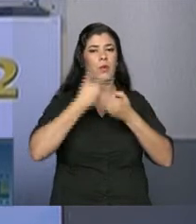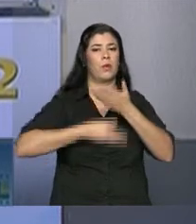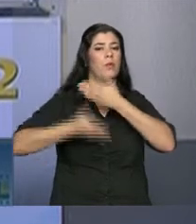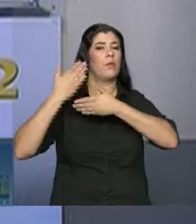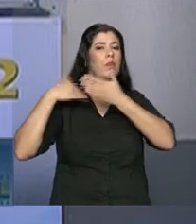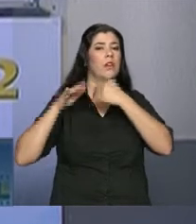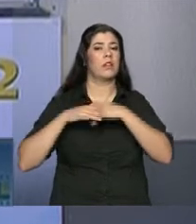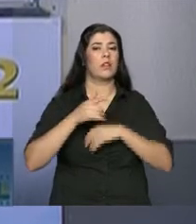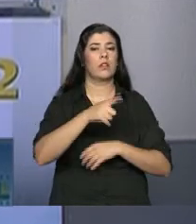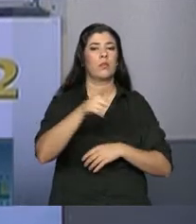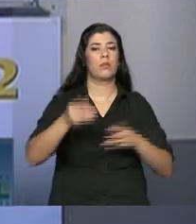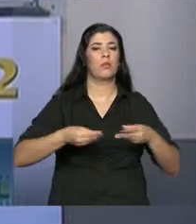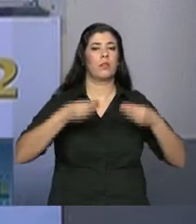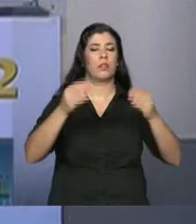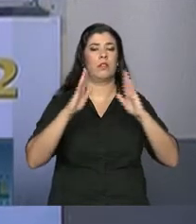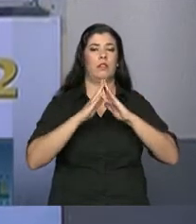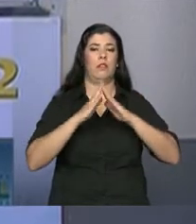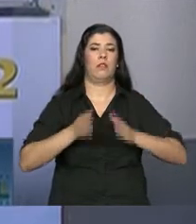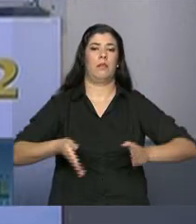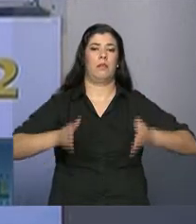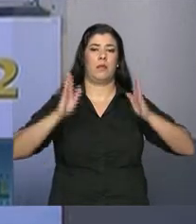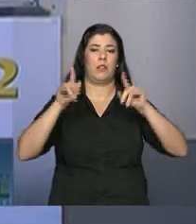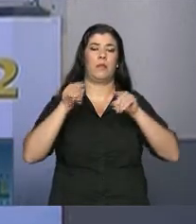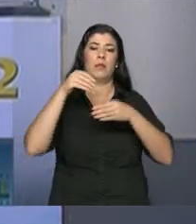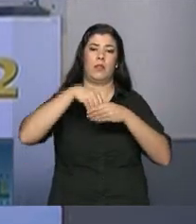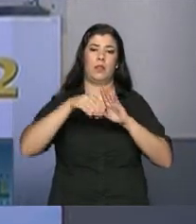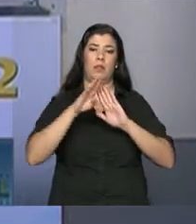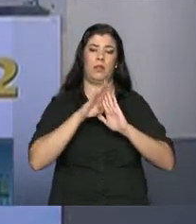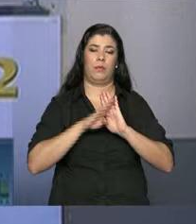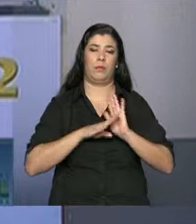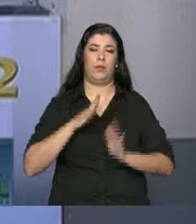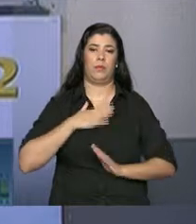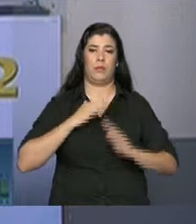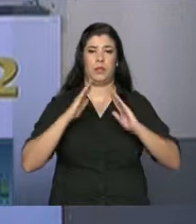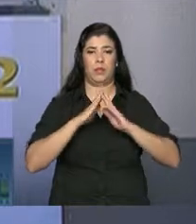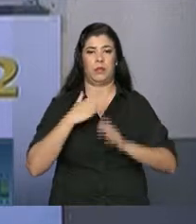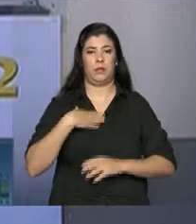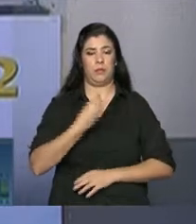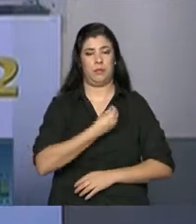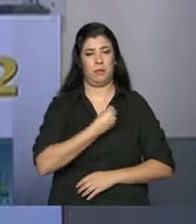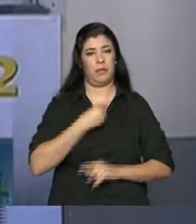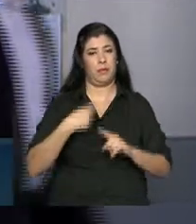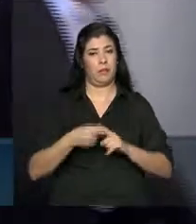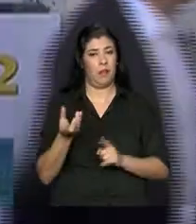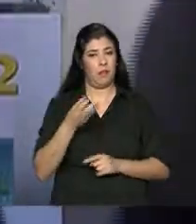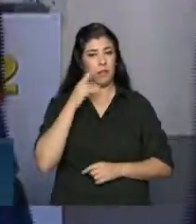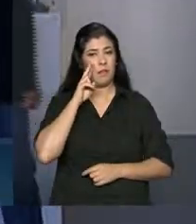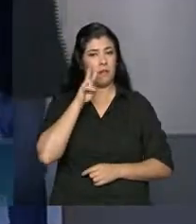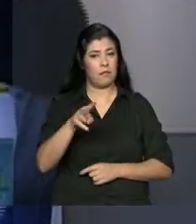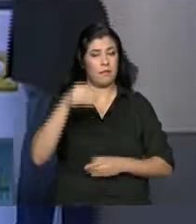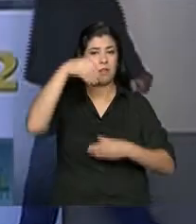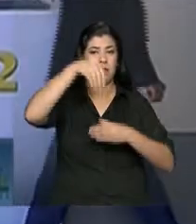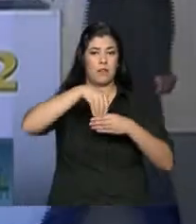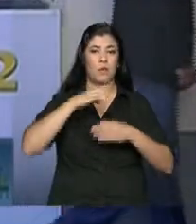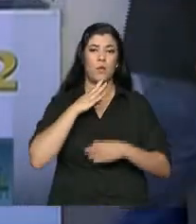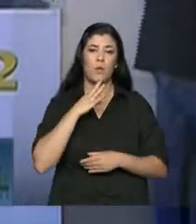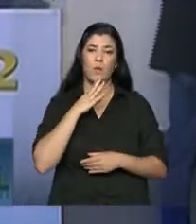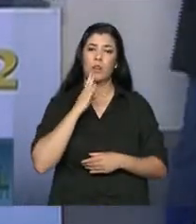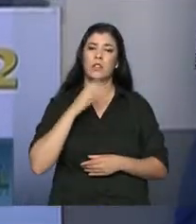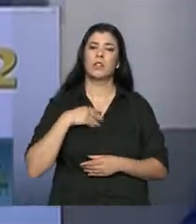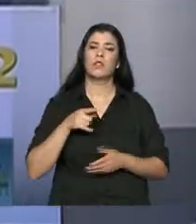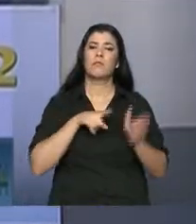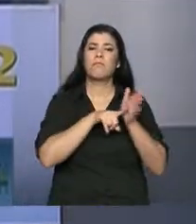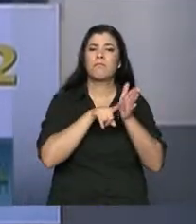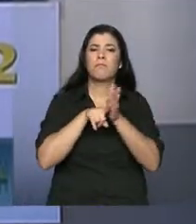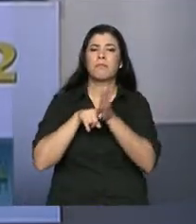e apartamentos pelo programa Minha Casa Minha Vida. A presidenta Dilma conhece de perto as unidades, faz uma